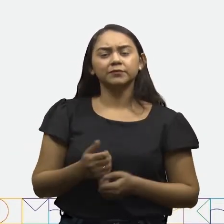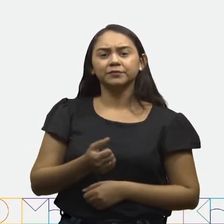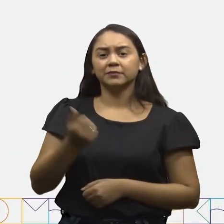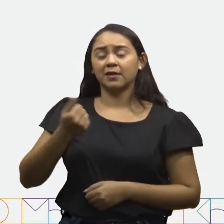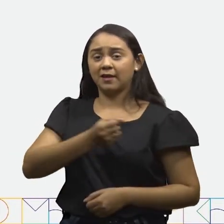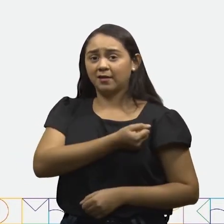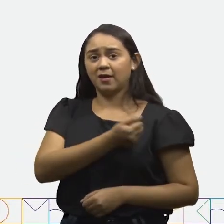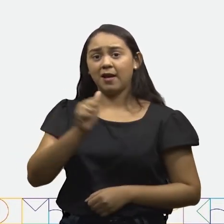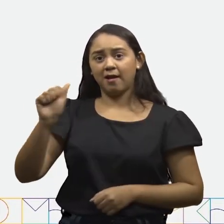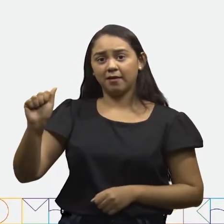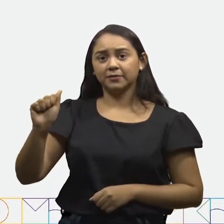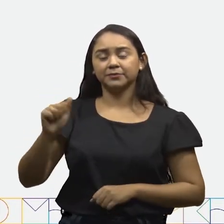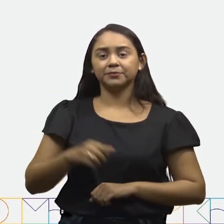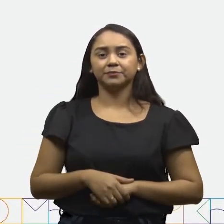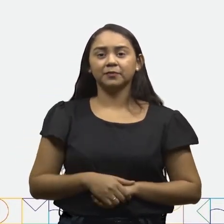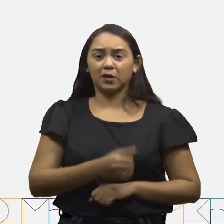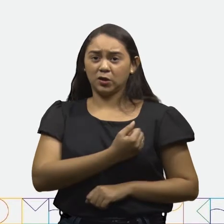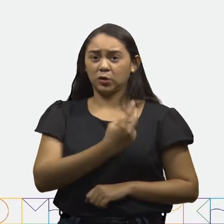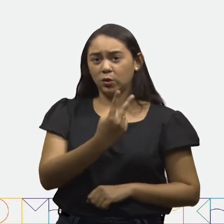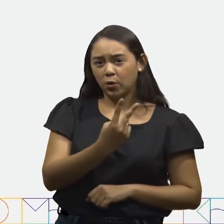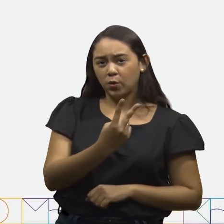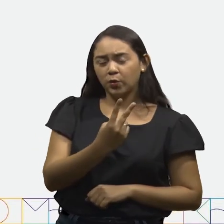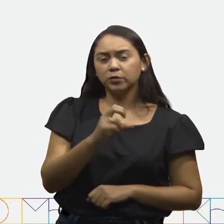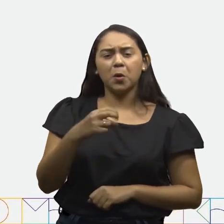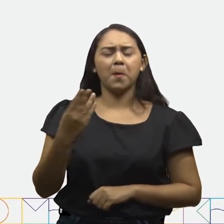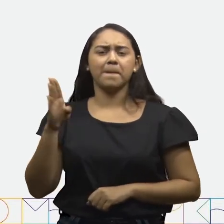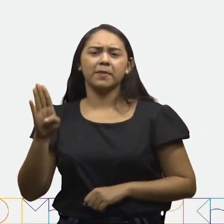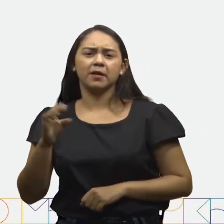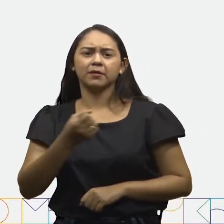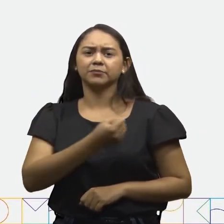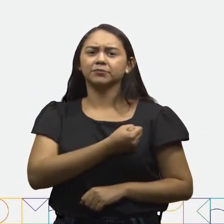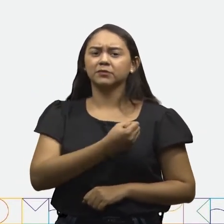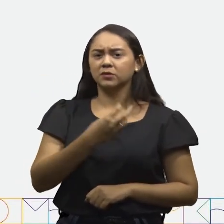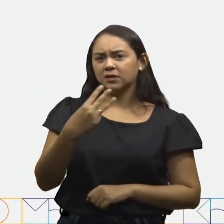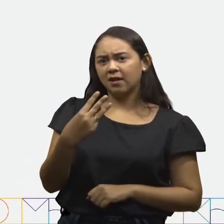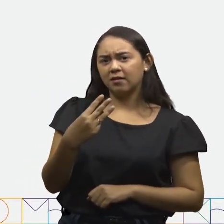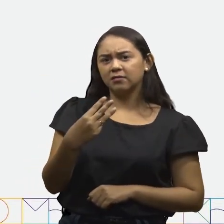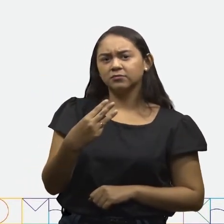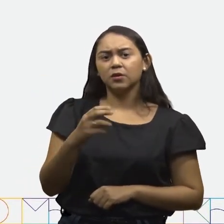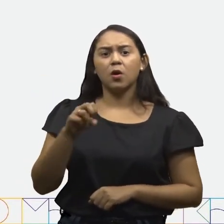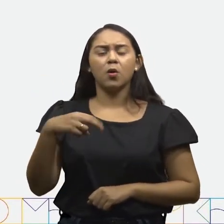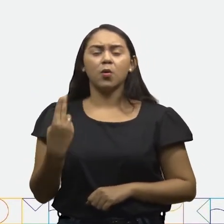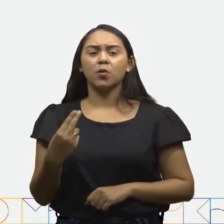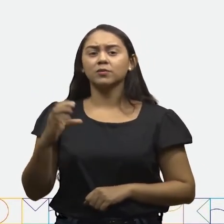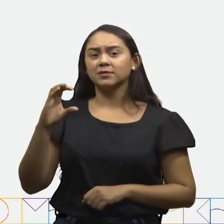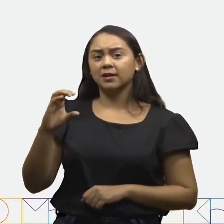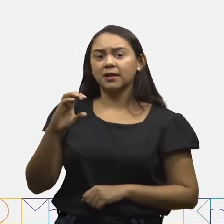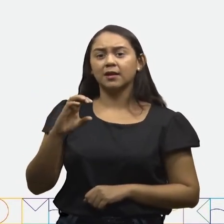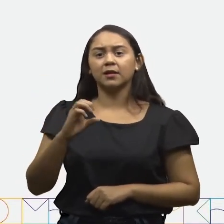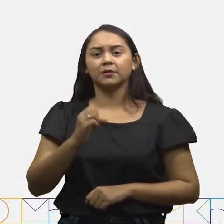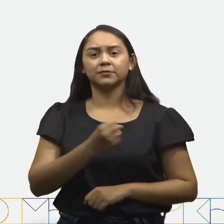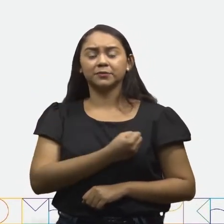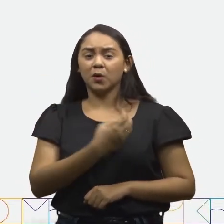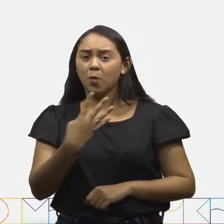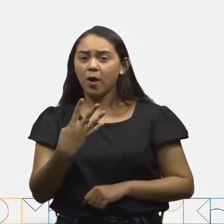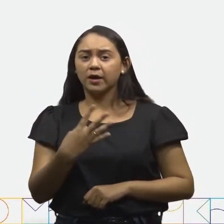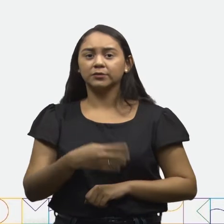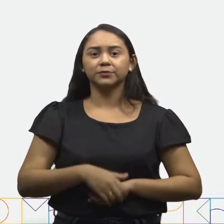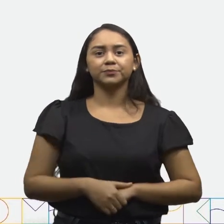letra A, 2, letra B, 3 ou letra C, 4?